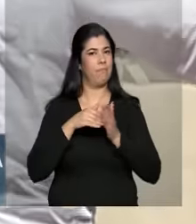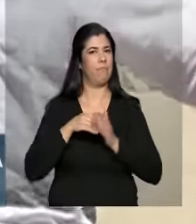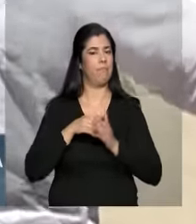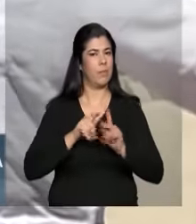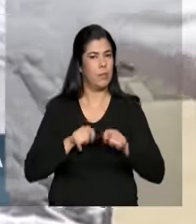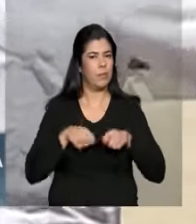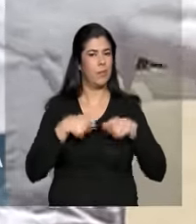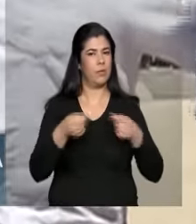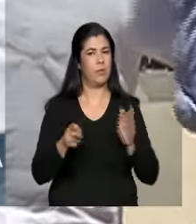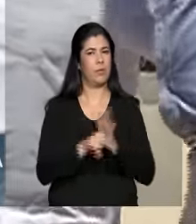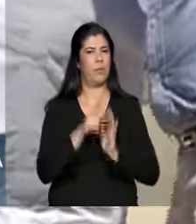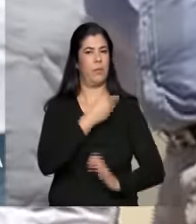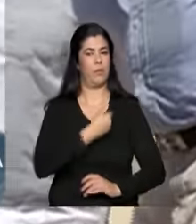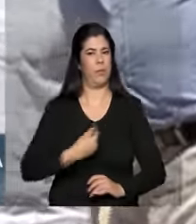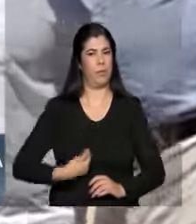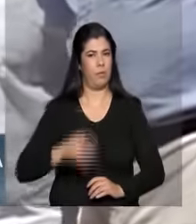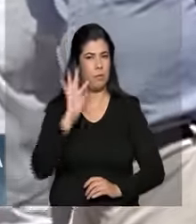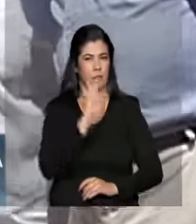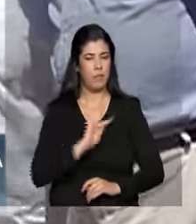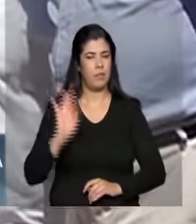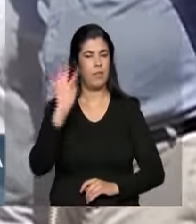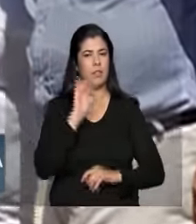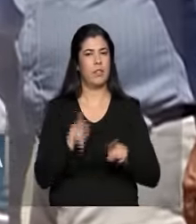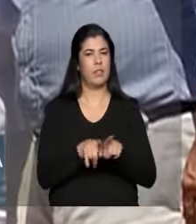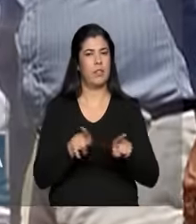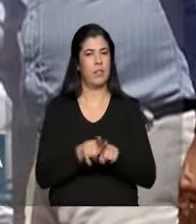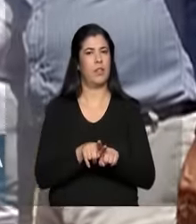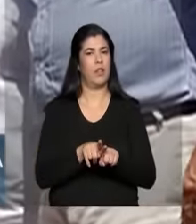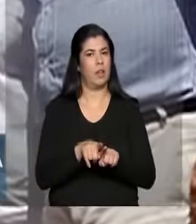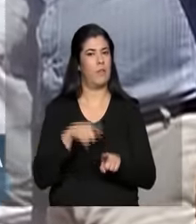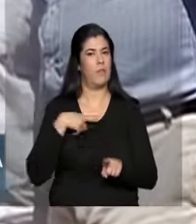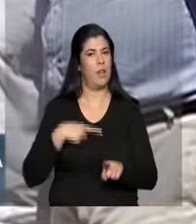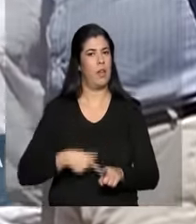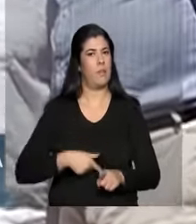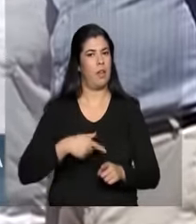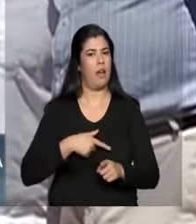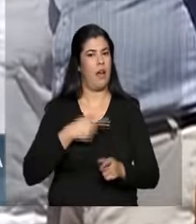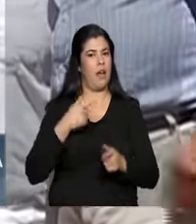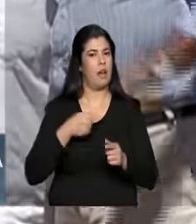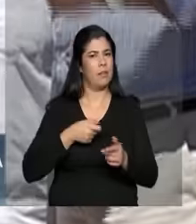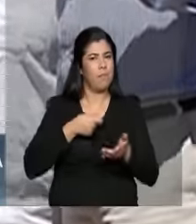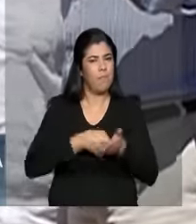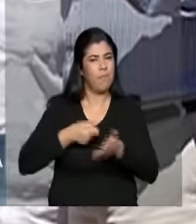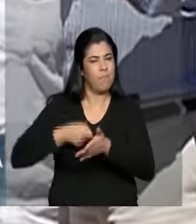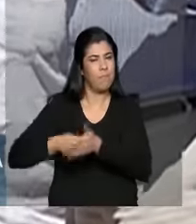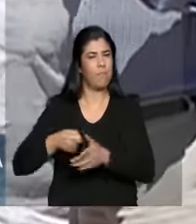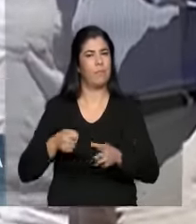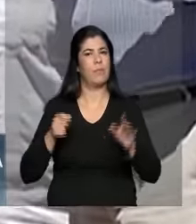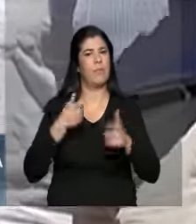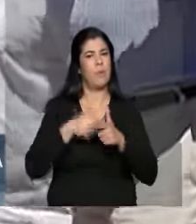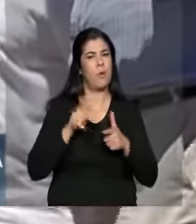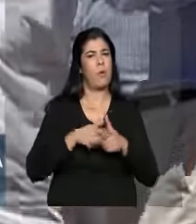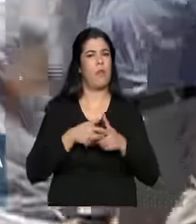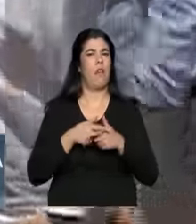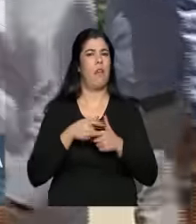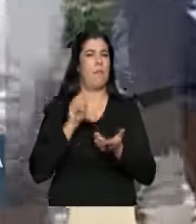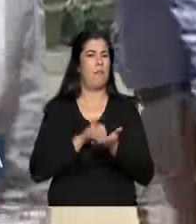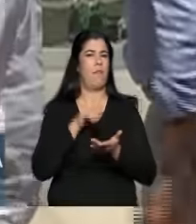nos esforços do governo para enfrentar o problema da seca na região do semiárido.